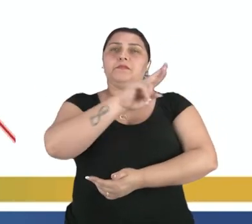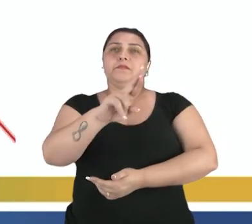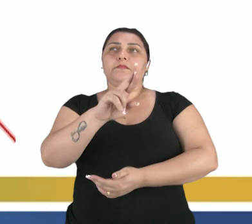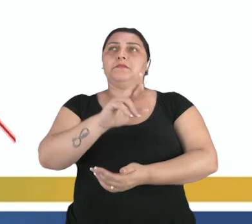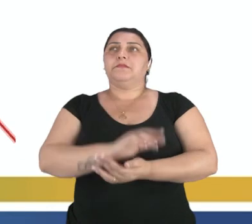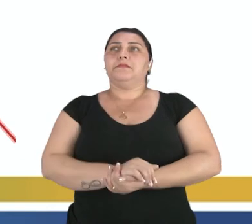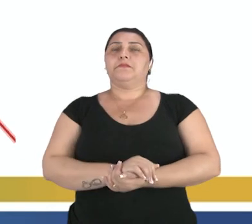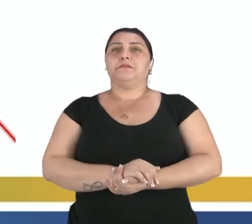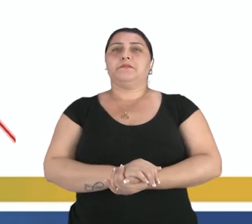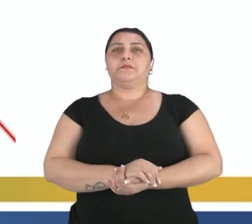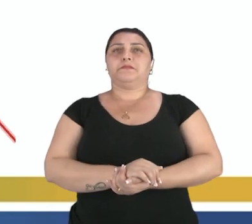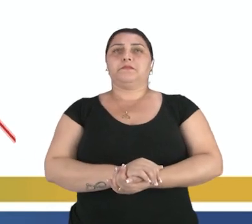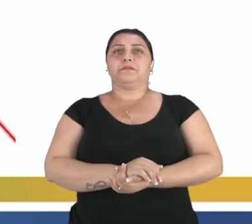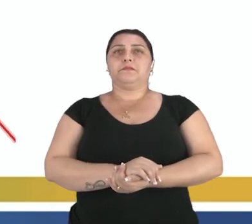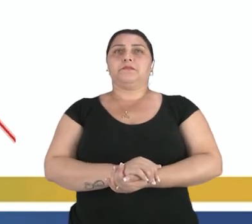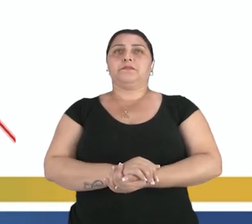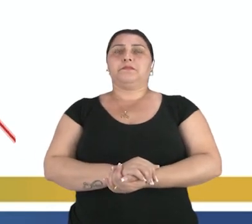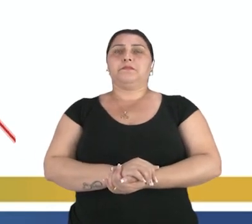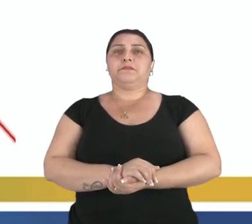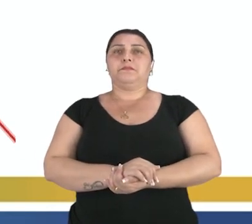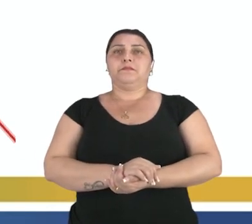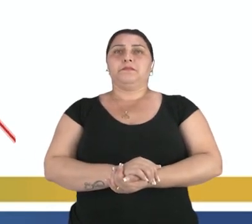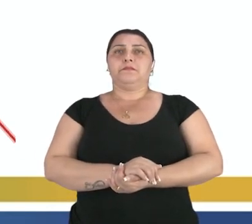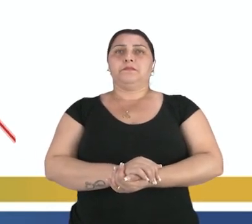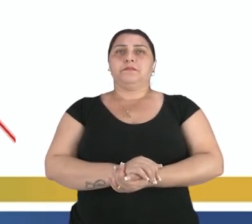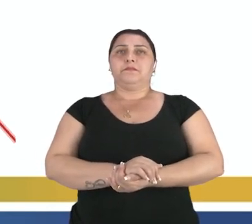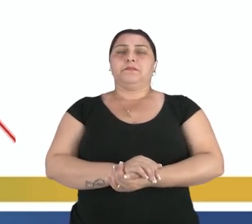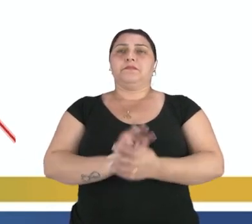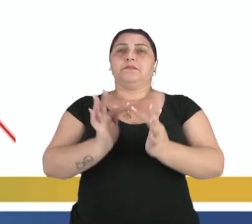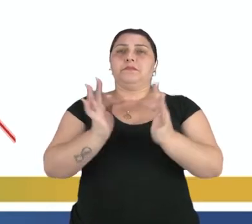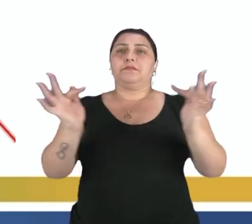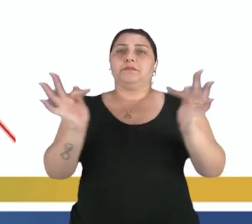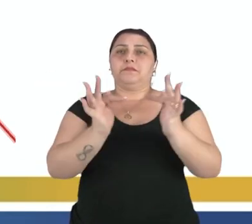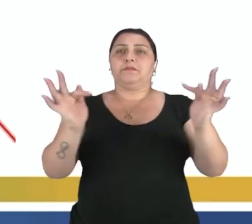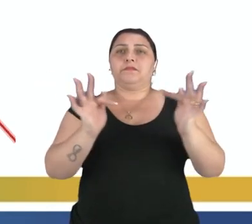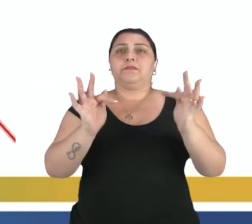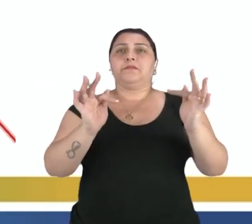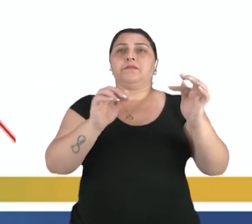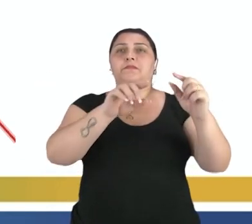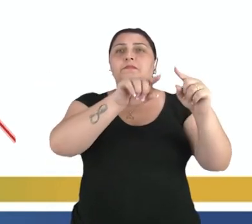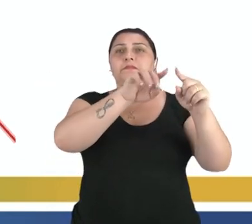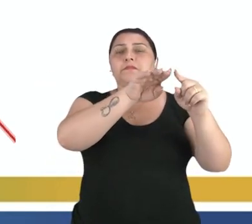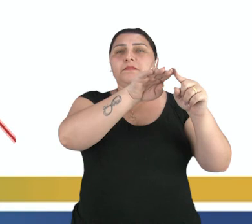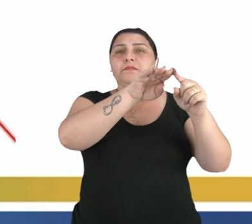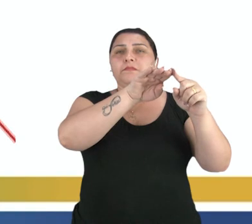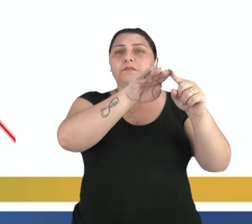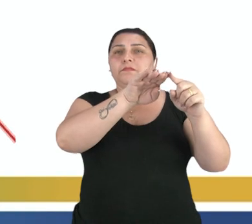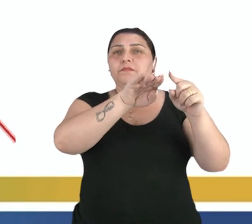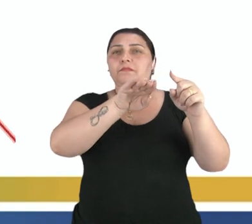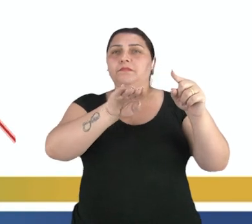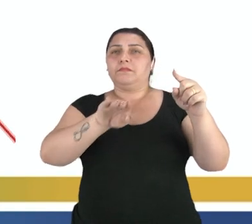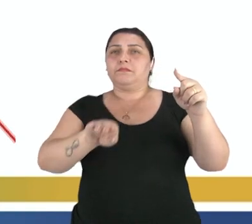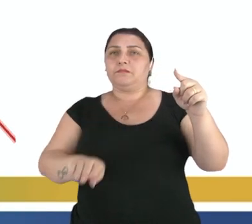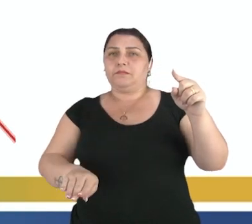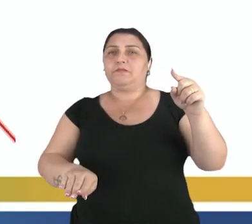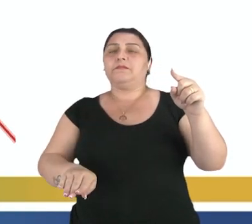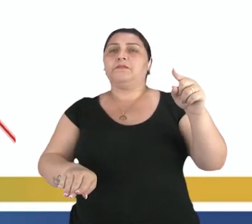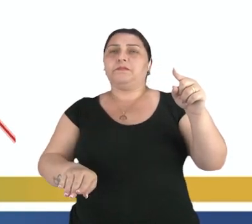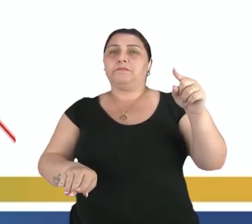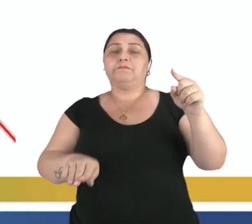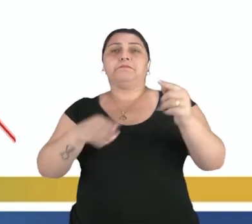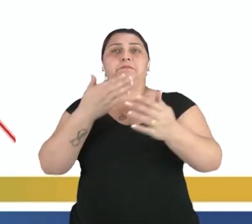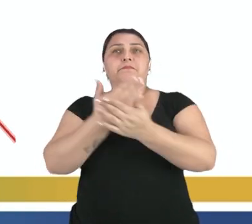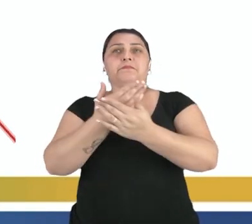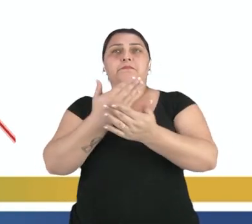geométrica que é dada na sua telinha aí uma função decrescente, conforme vocês observam aí ao